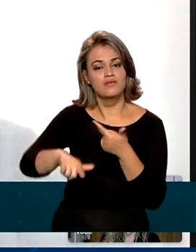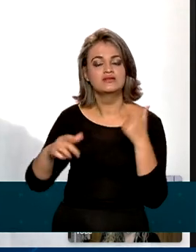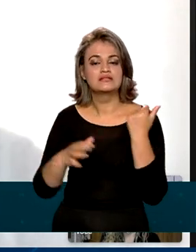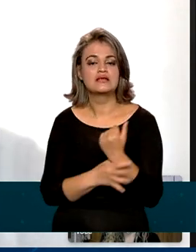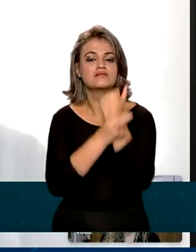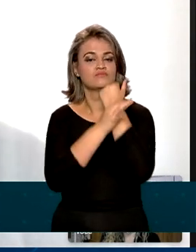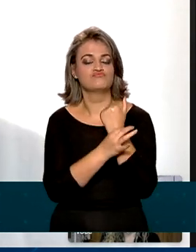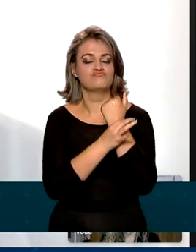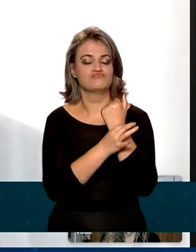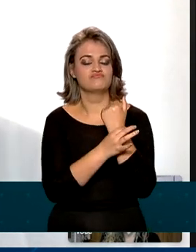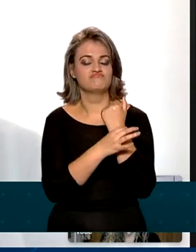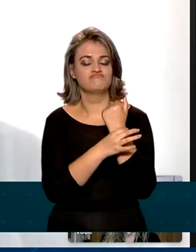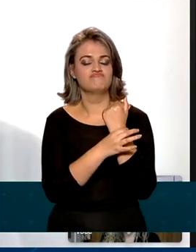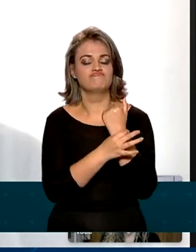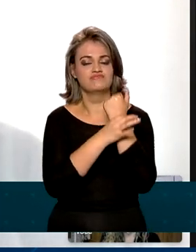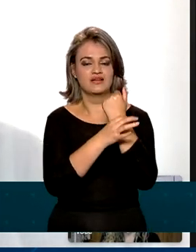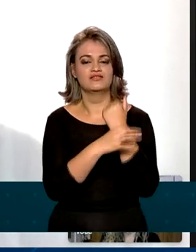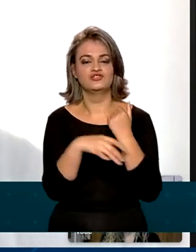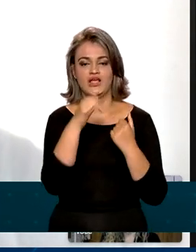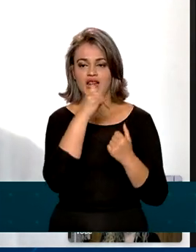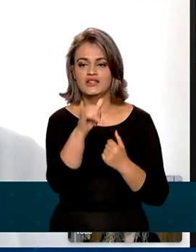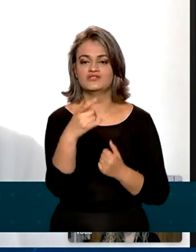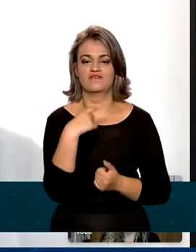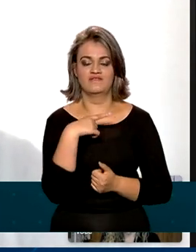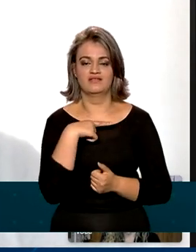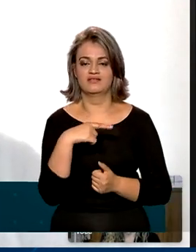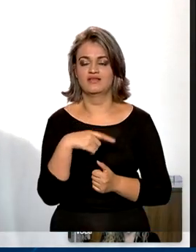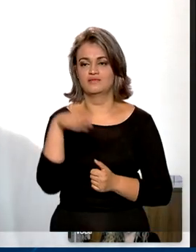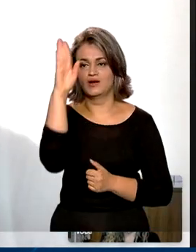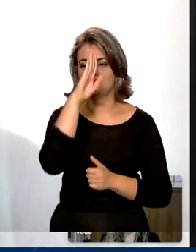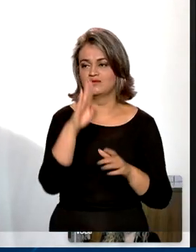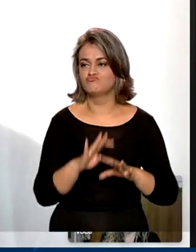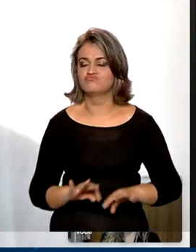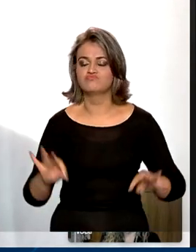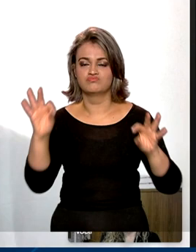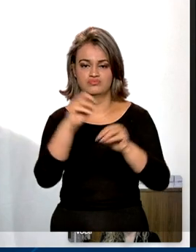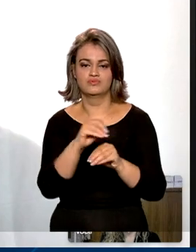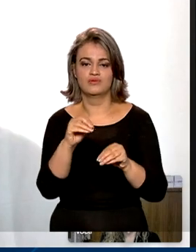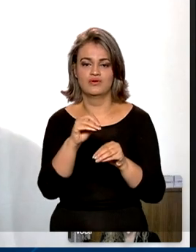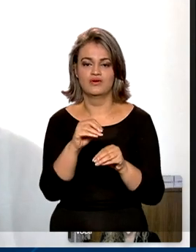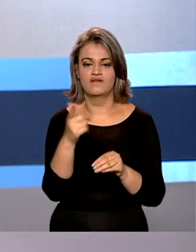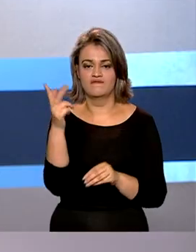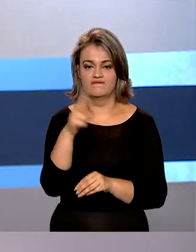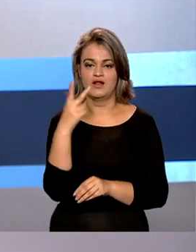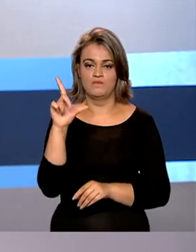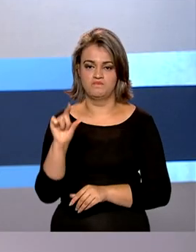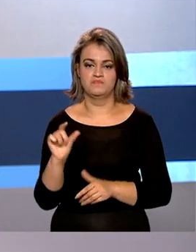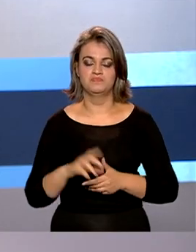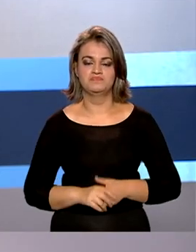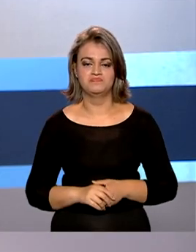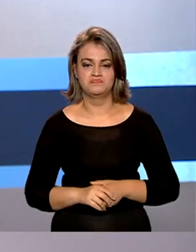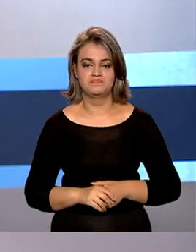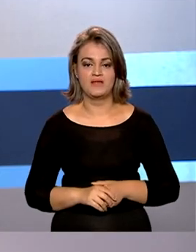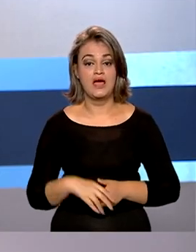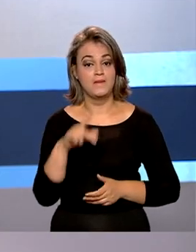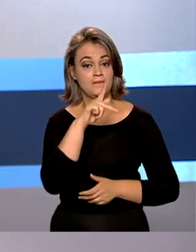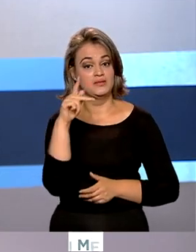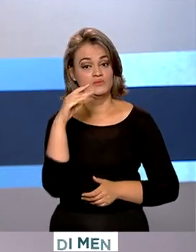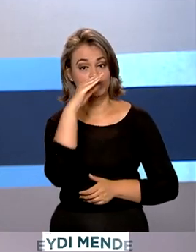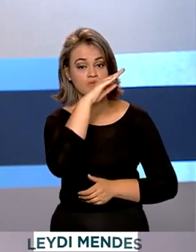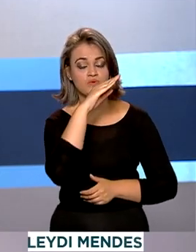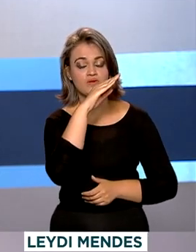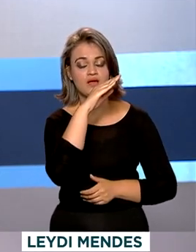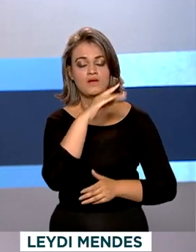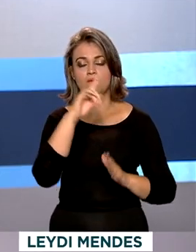garantir a segurança do fornecimento de energia elétrica para todos os brasileiros, a menores preços. O presidente Jair